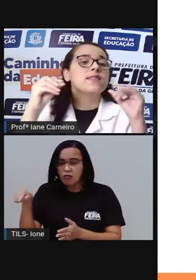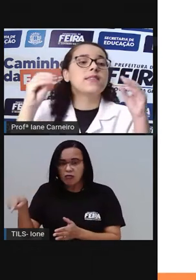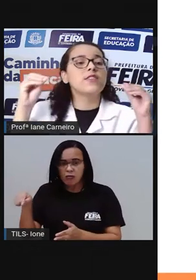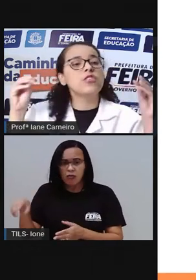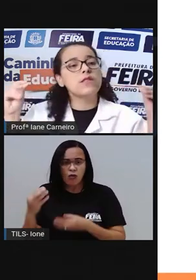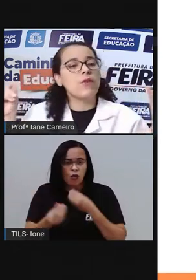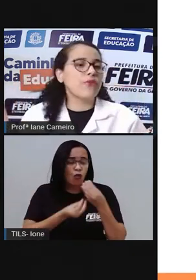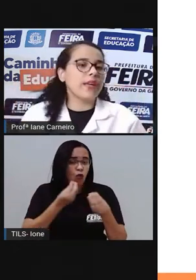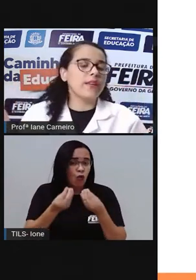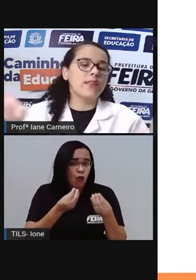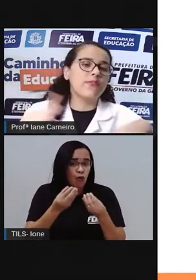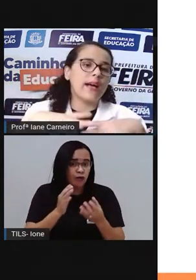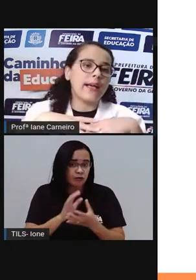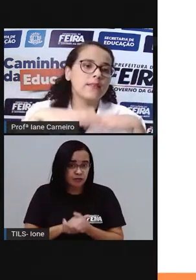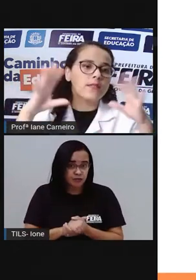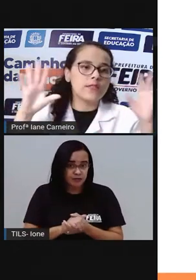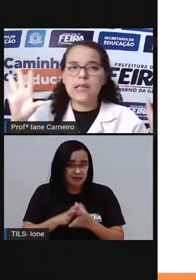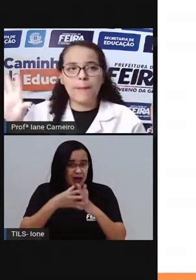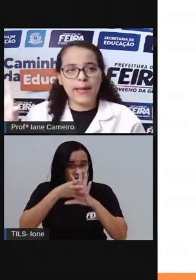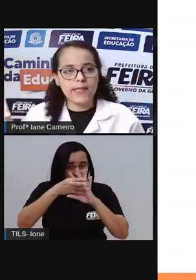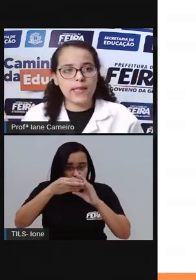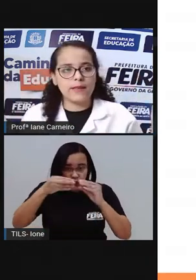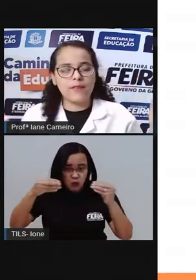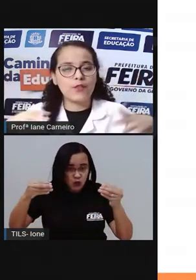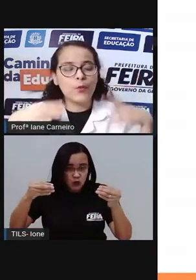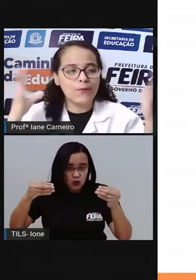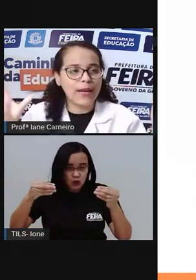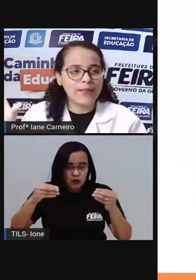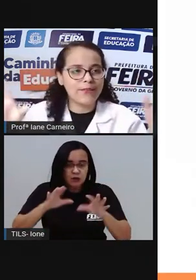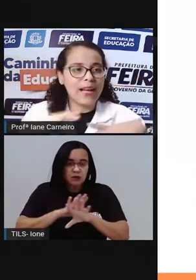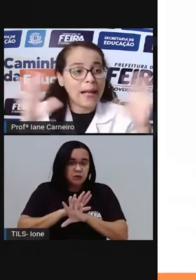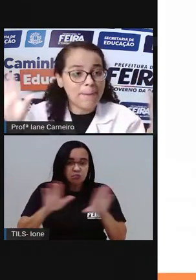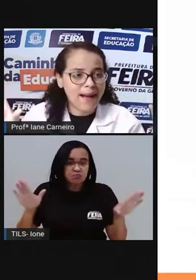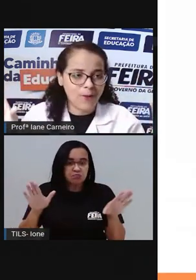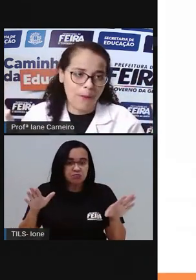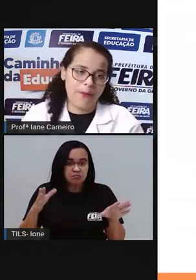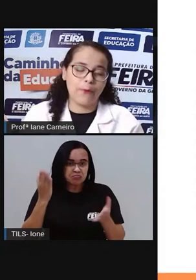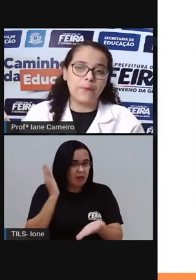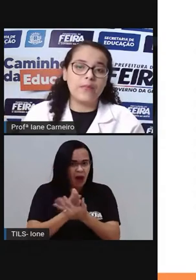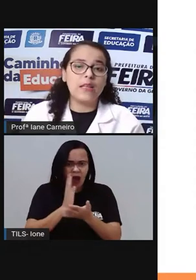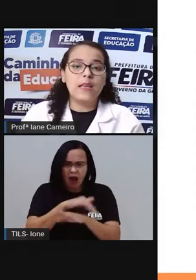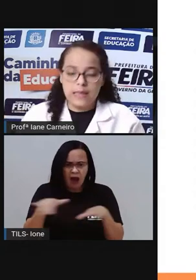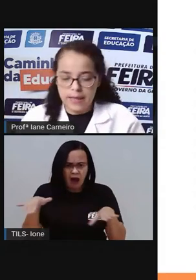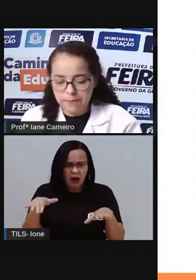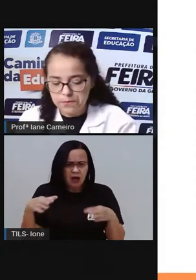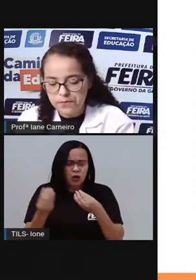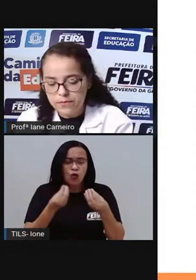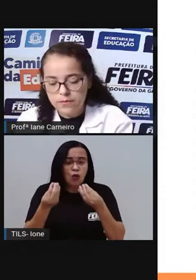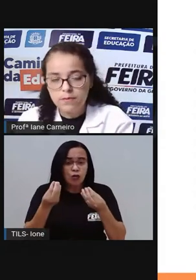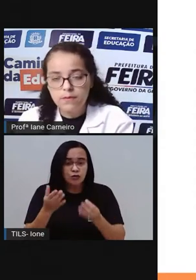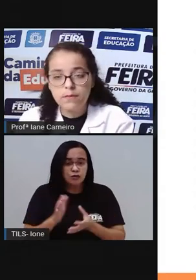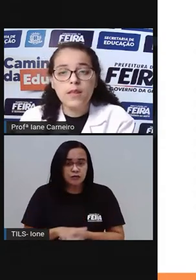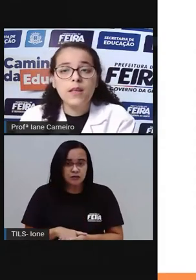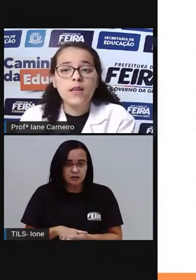se dissolver e vai desaparecer, vai acabar o papel, né?